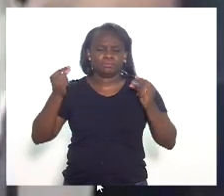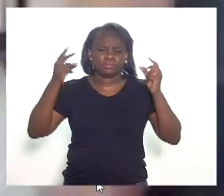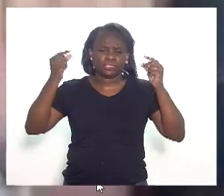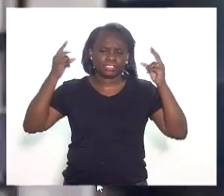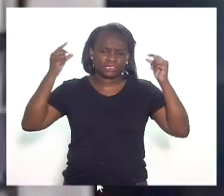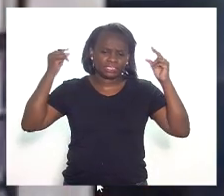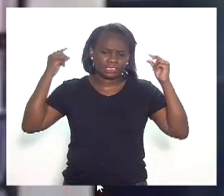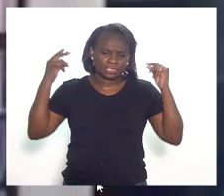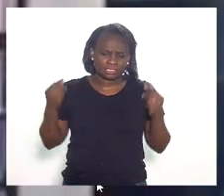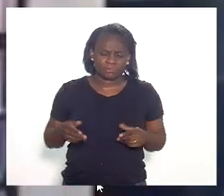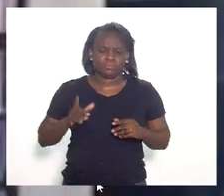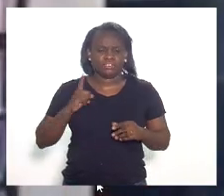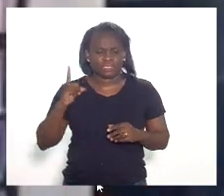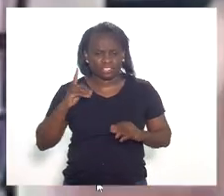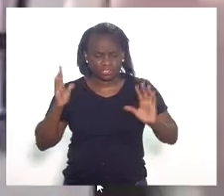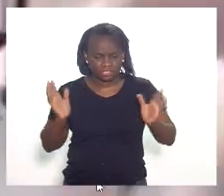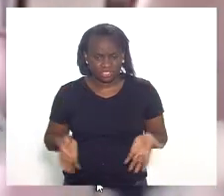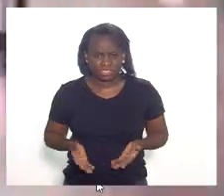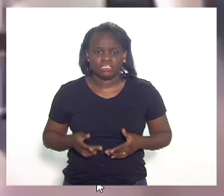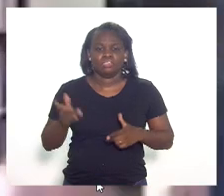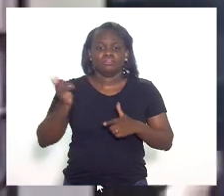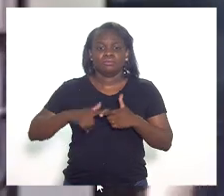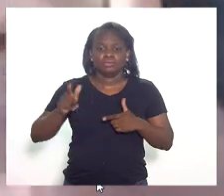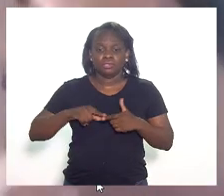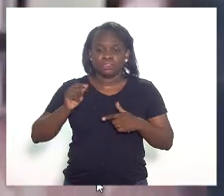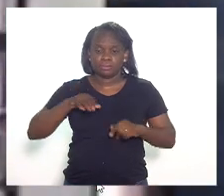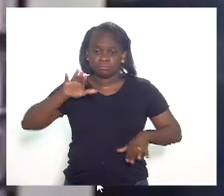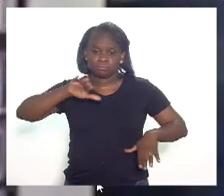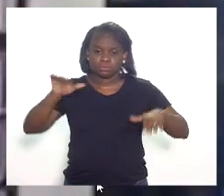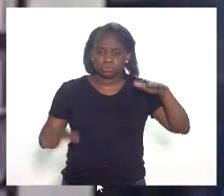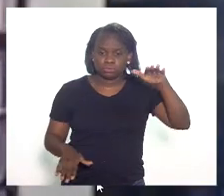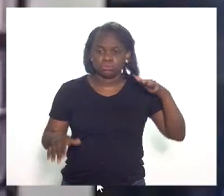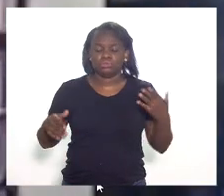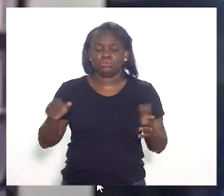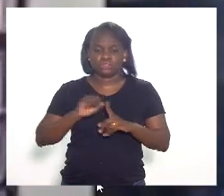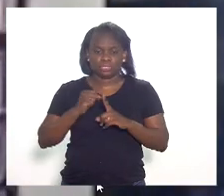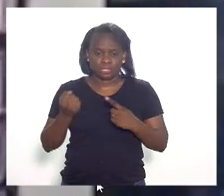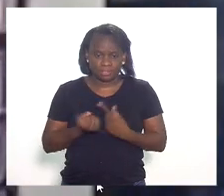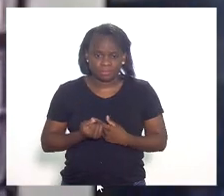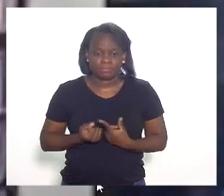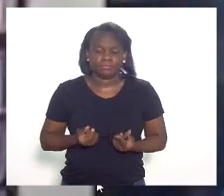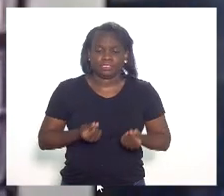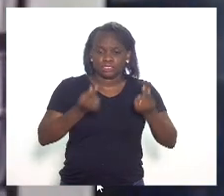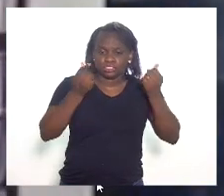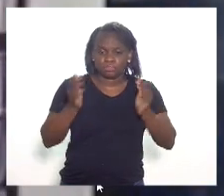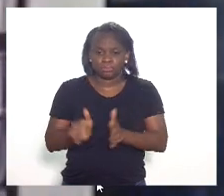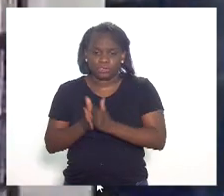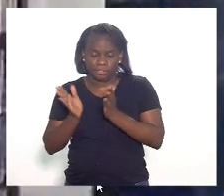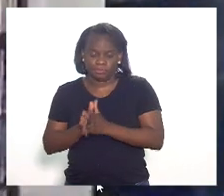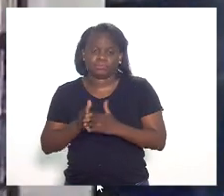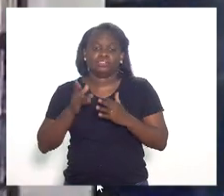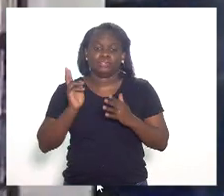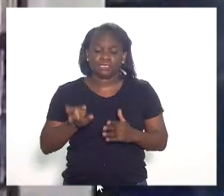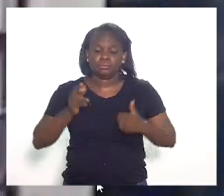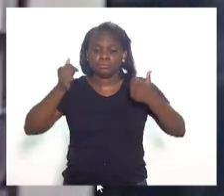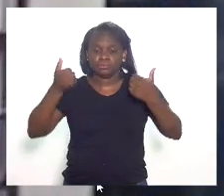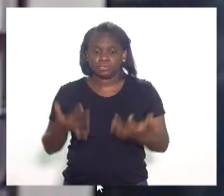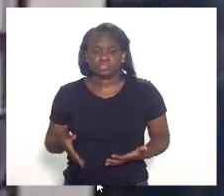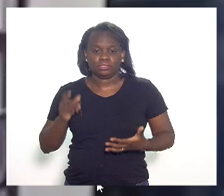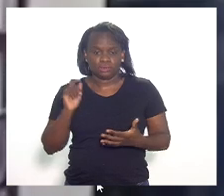muito tempo. A questão das desigualdades sociais. Eu sempre falei,